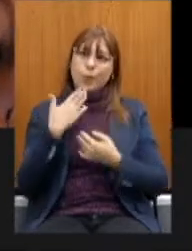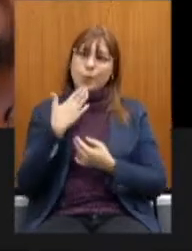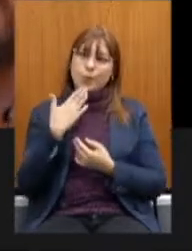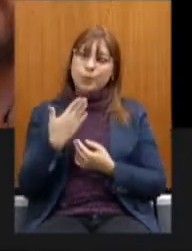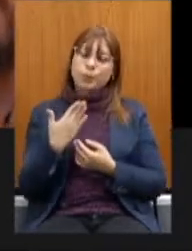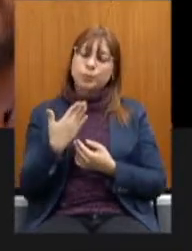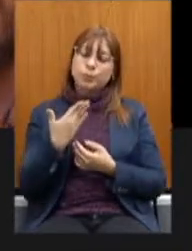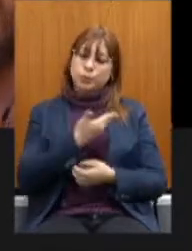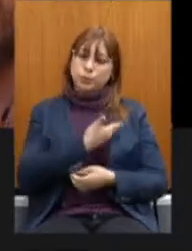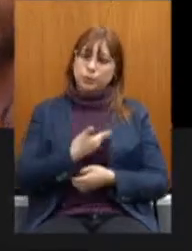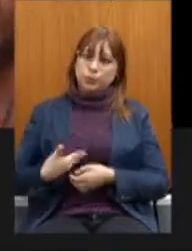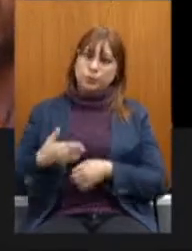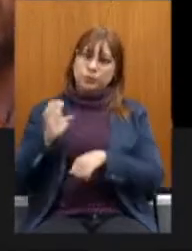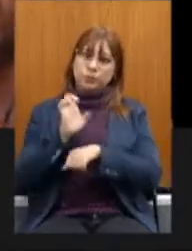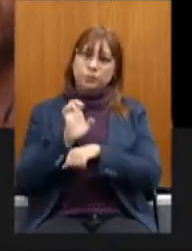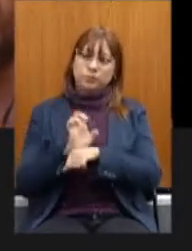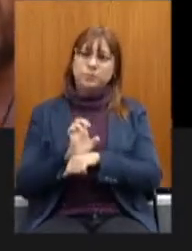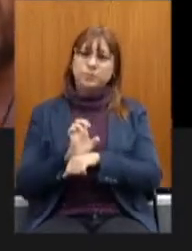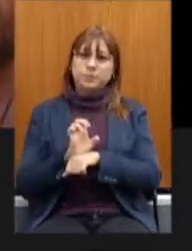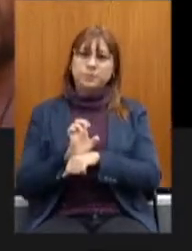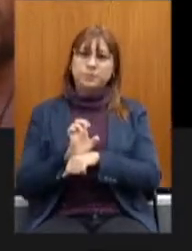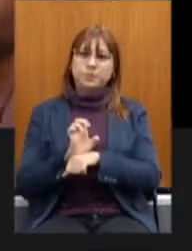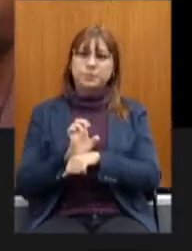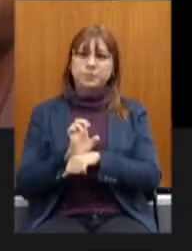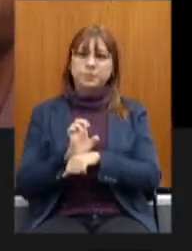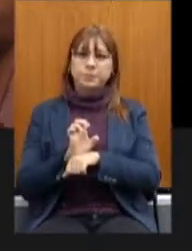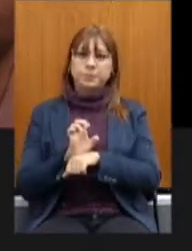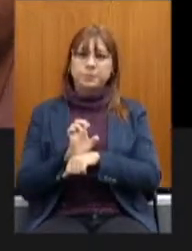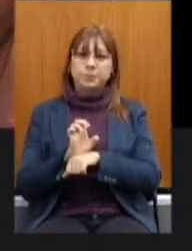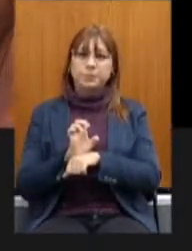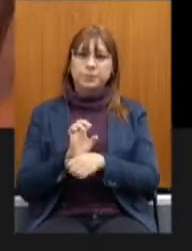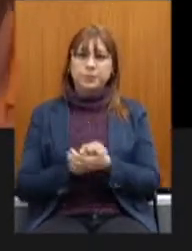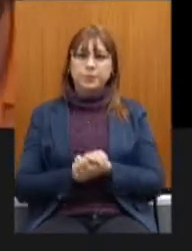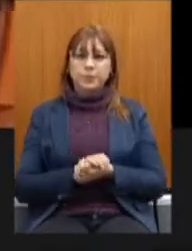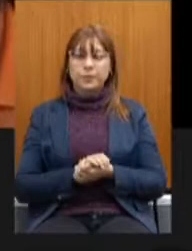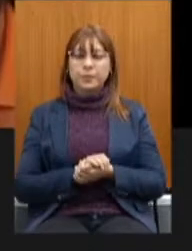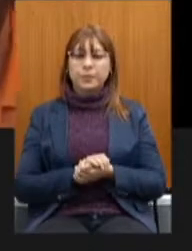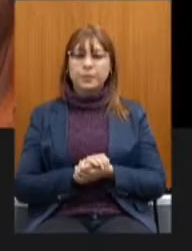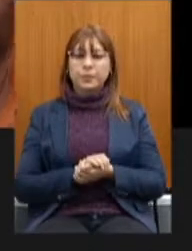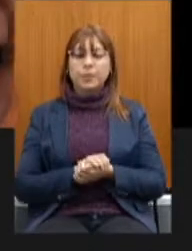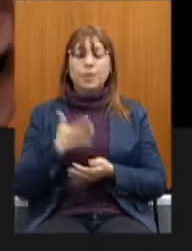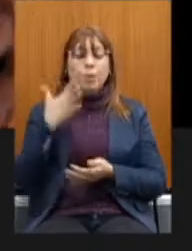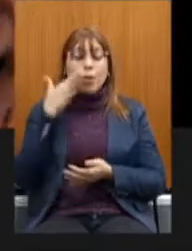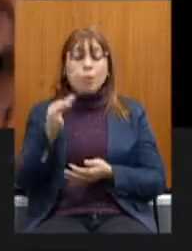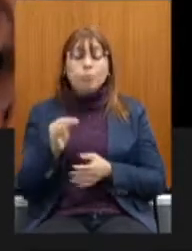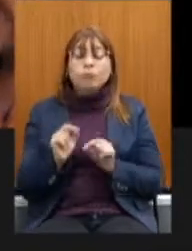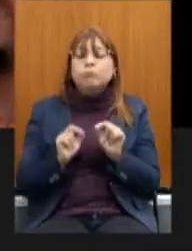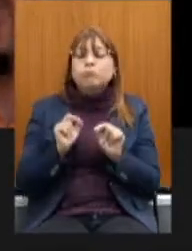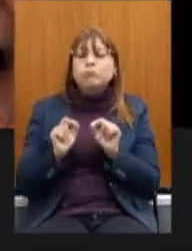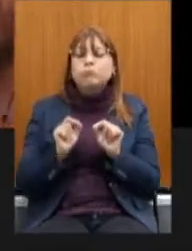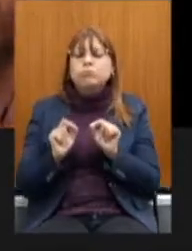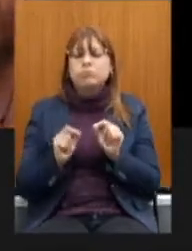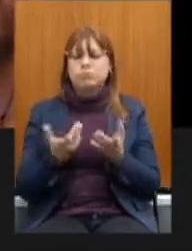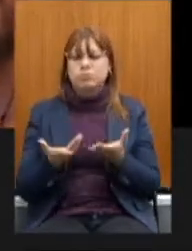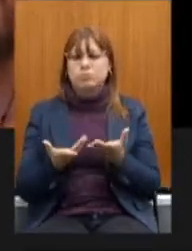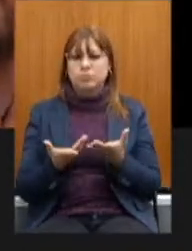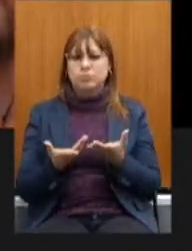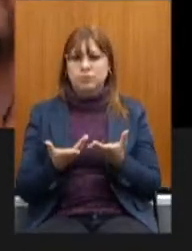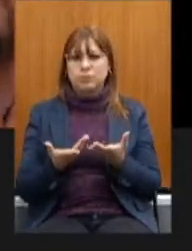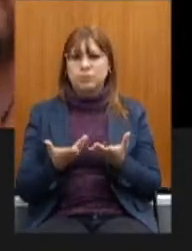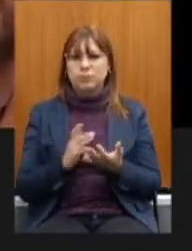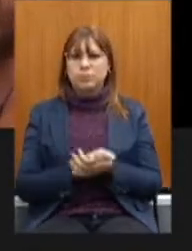estadual, em nome da ANCOL e dos músicos da Fundação Clóvico Salgado, é para compreender que, igual o nosso,